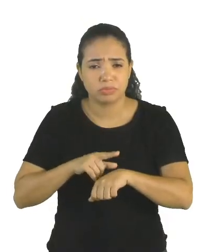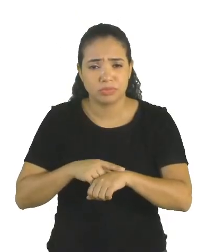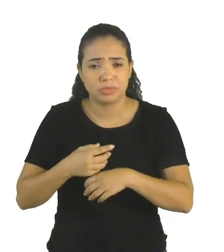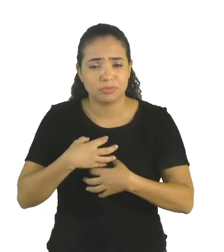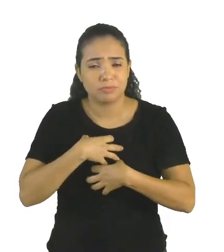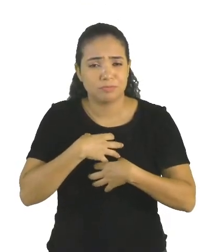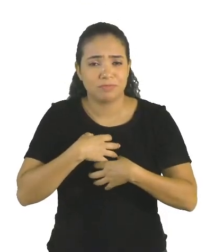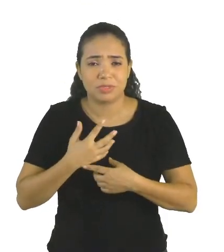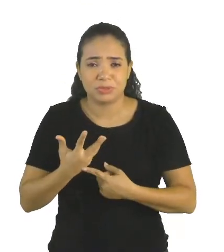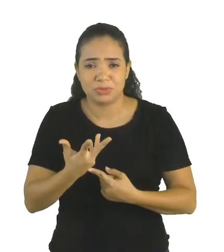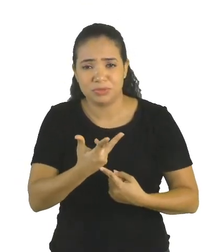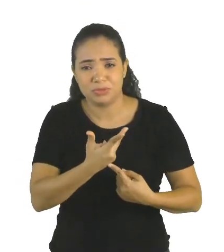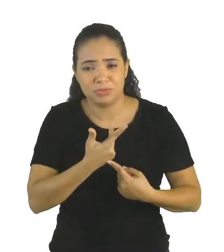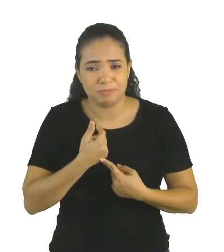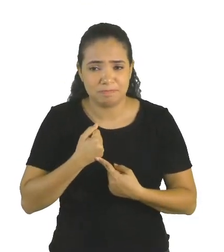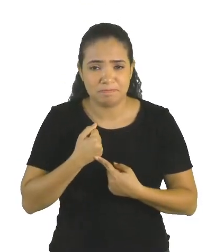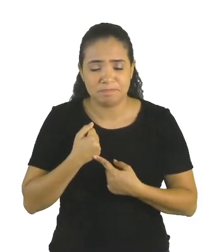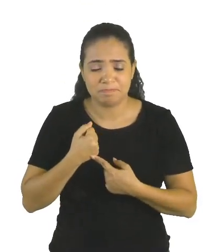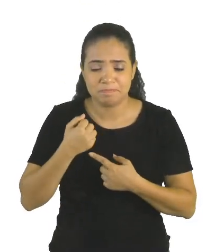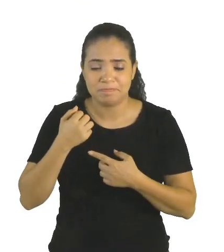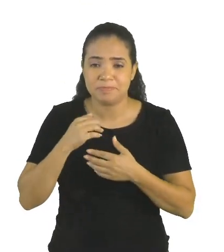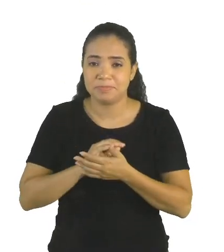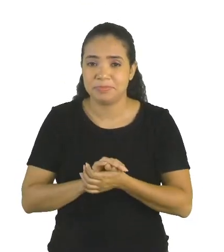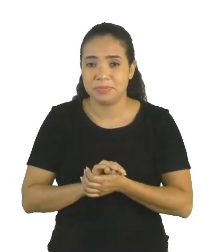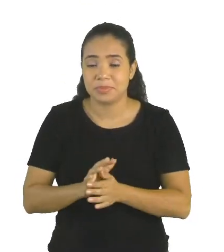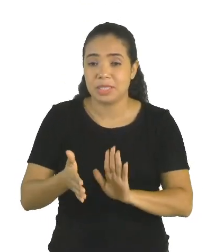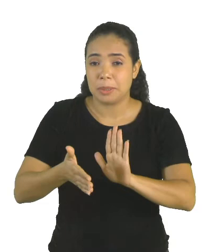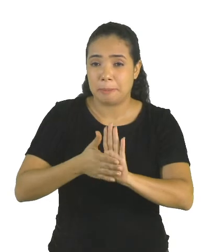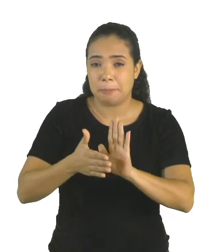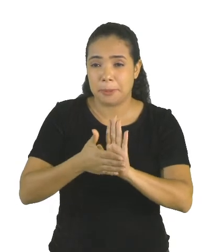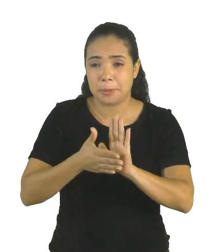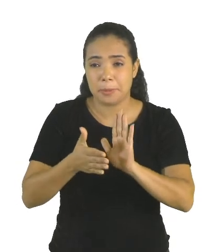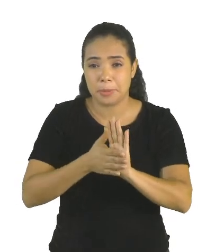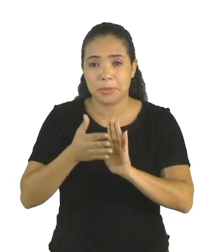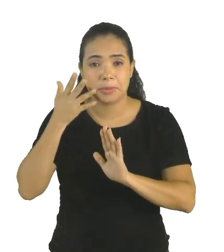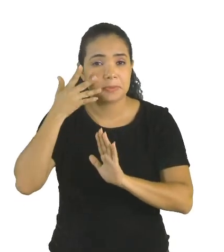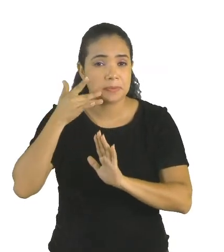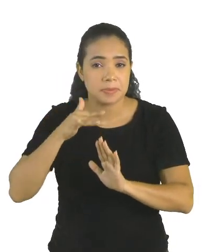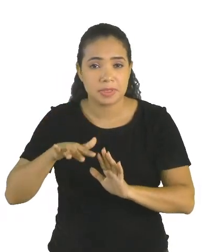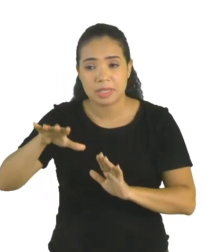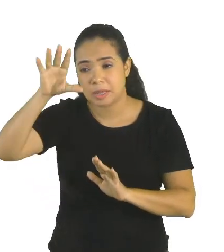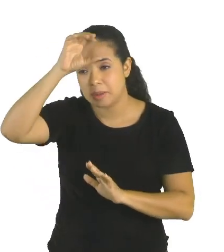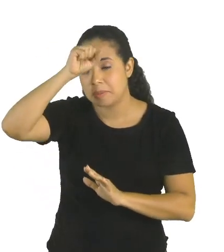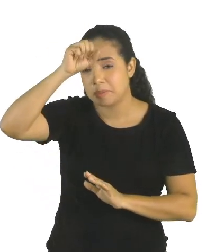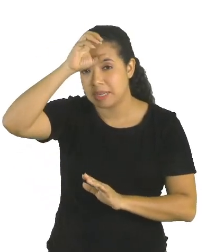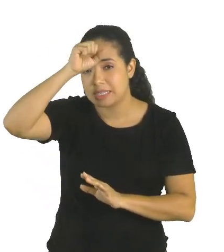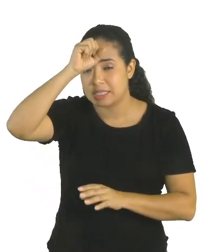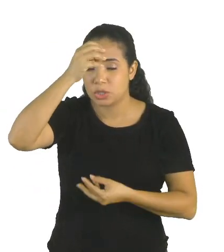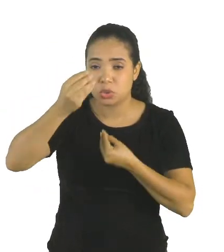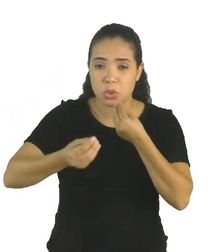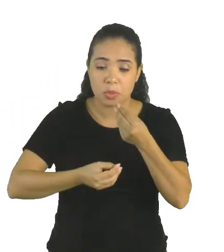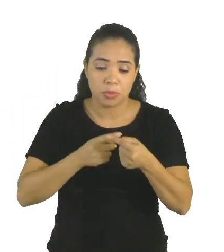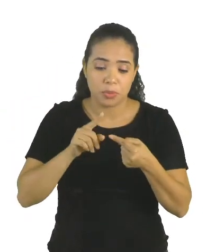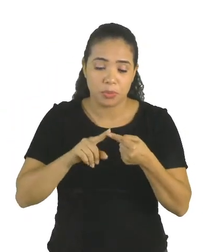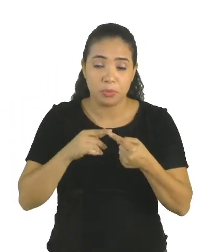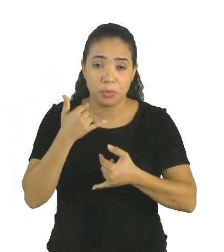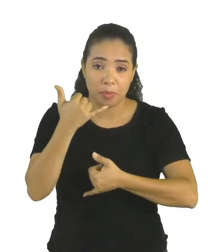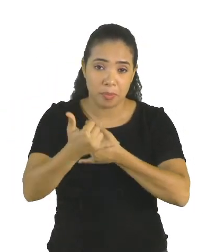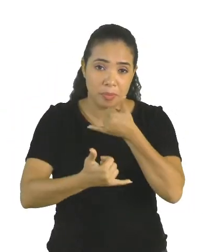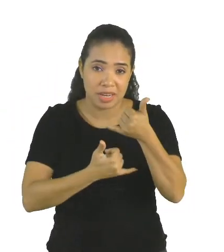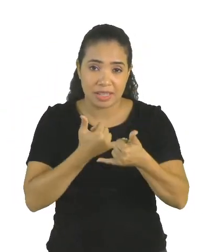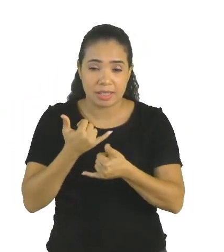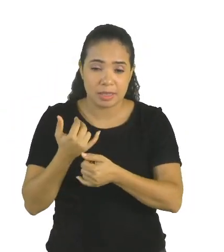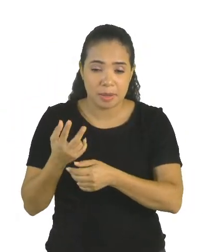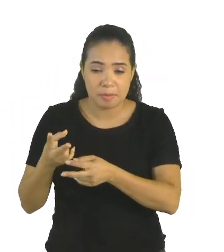Essas propostas proporcionarão à criança aprendizagens como brincadeiras e